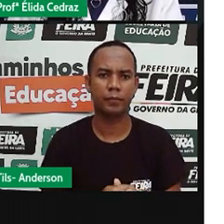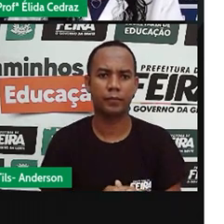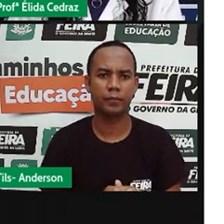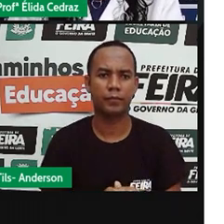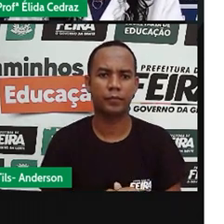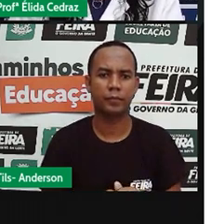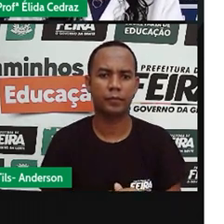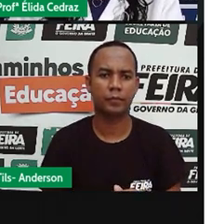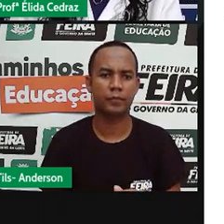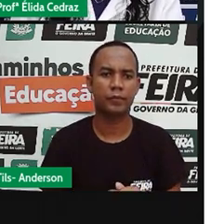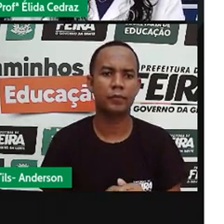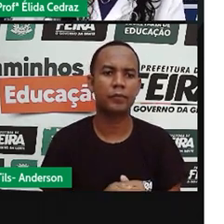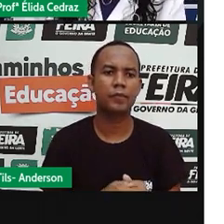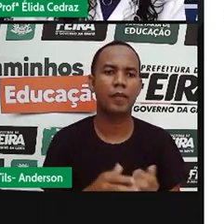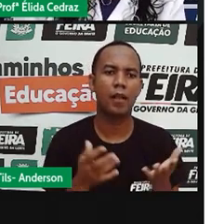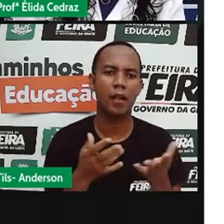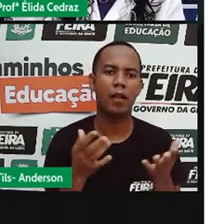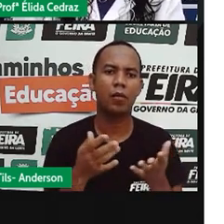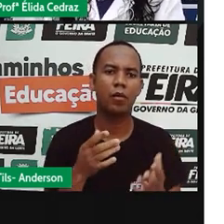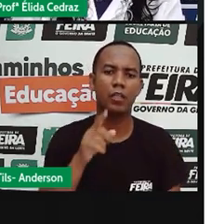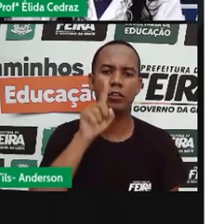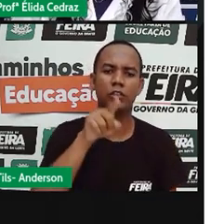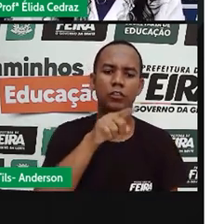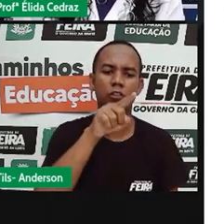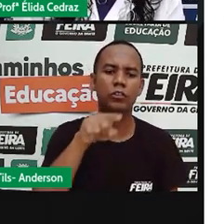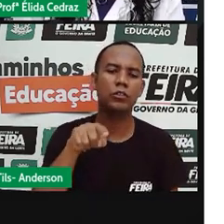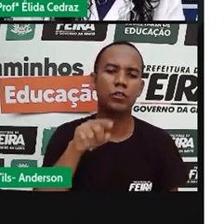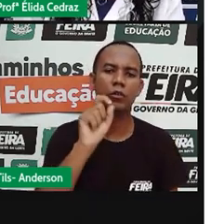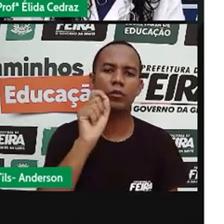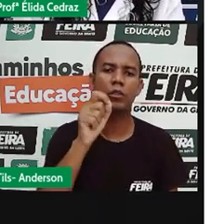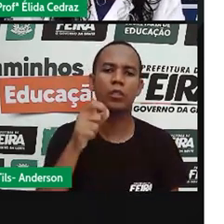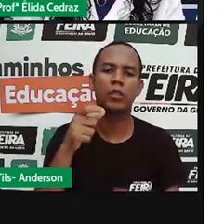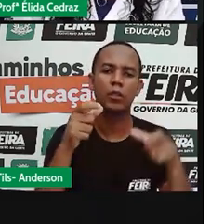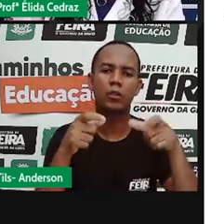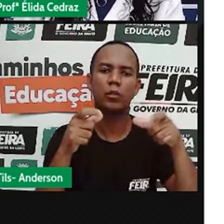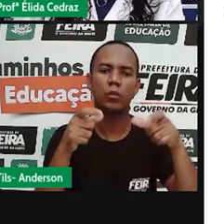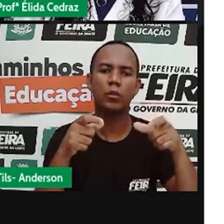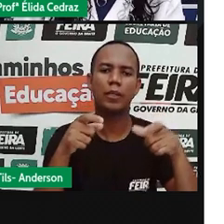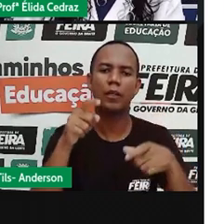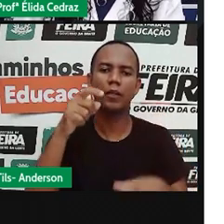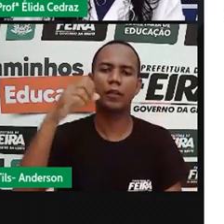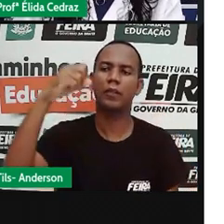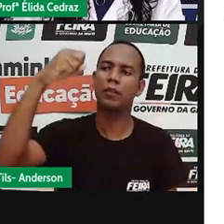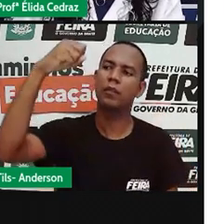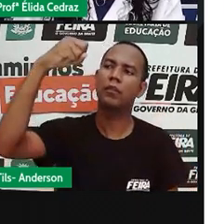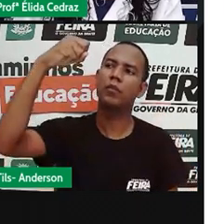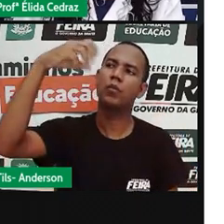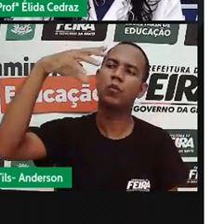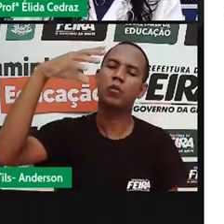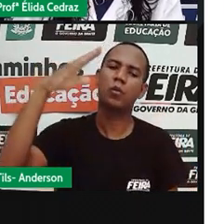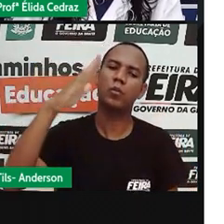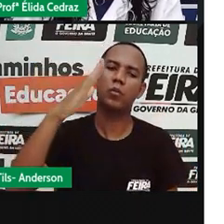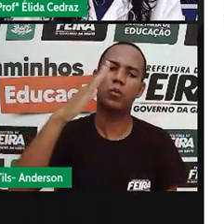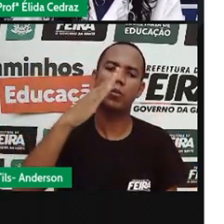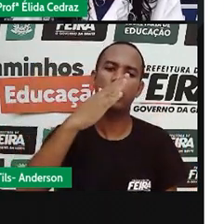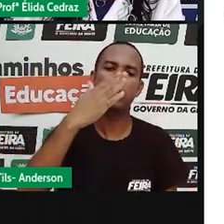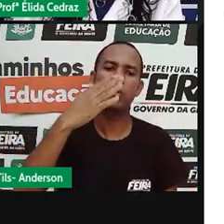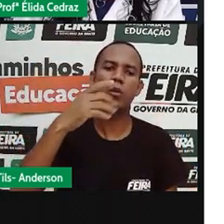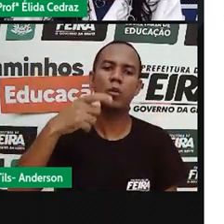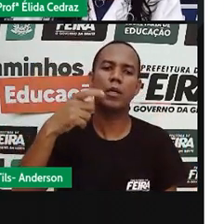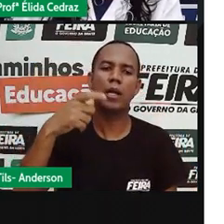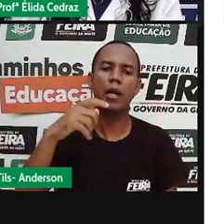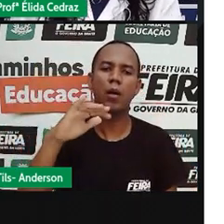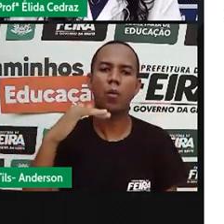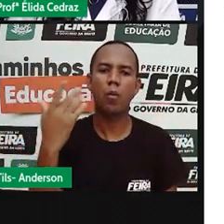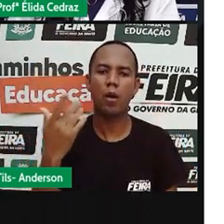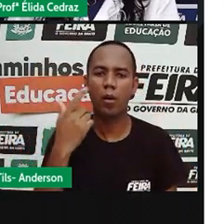Vamos marcar um X agora, onde a sombra é projetada pelo sol. Lembrando